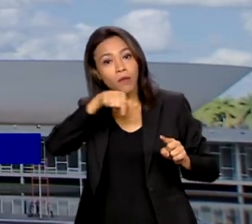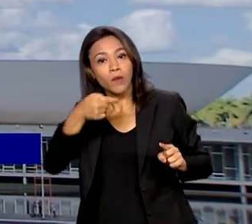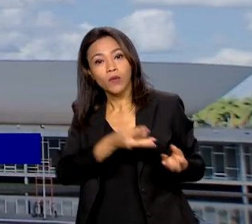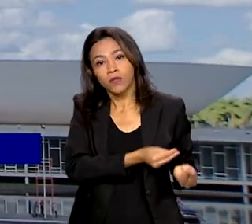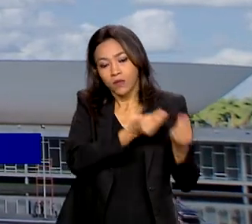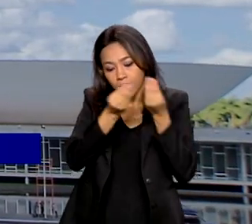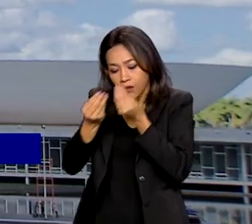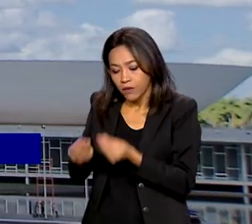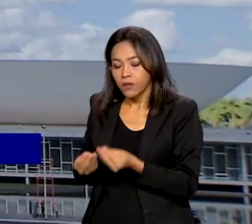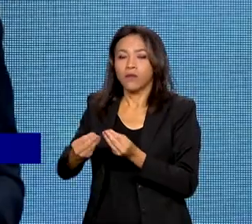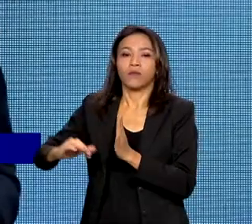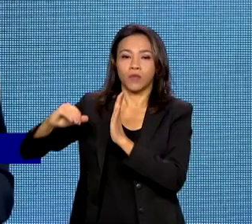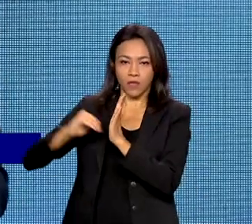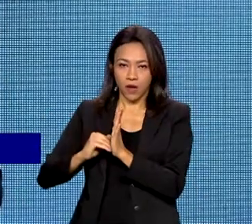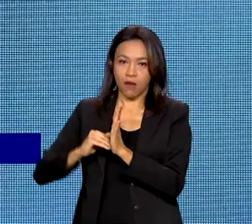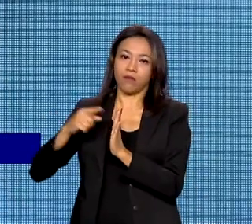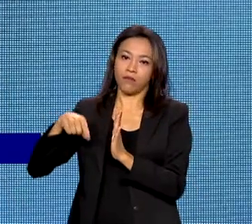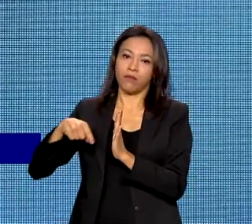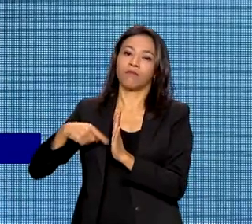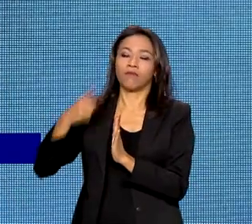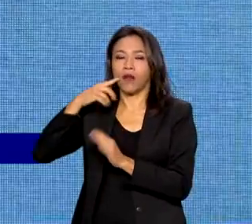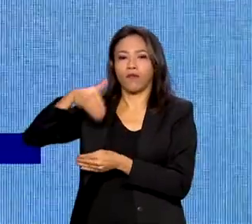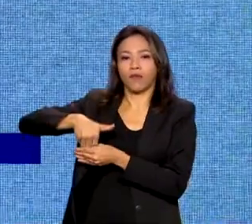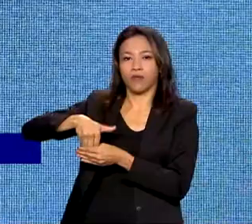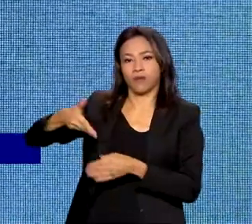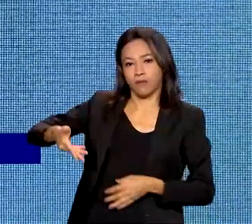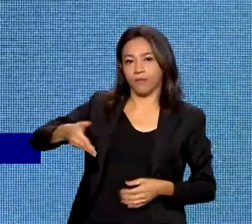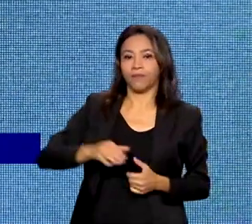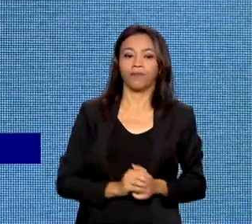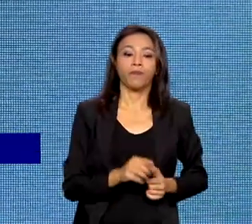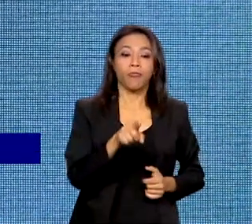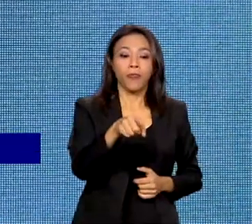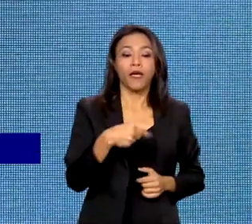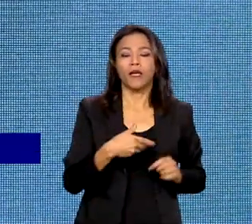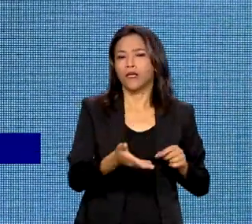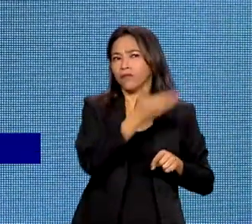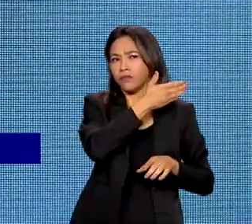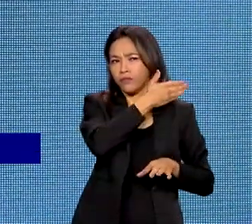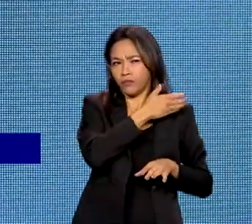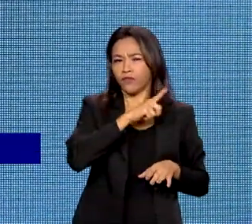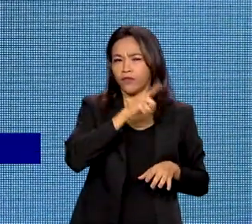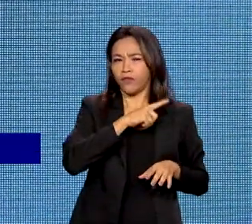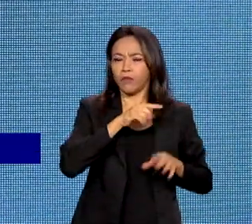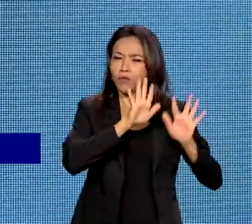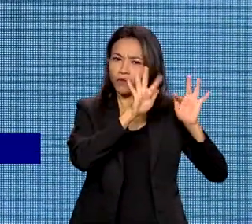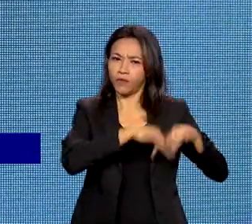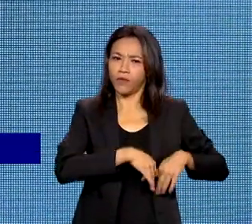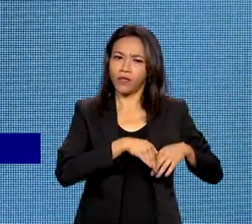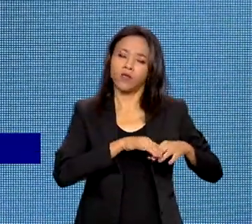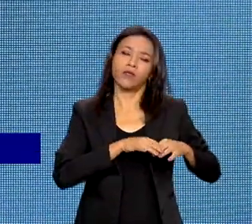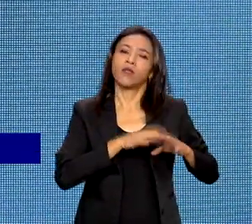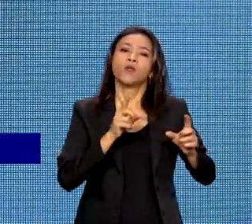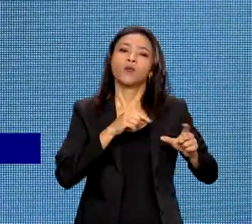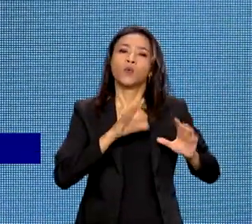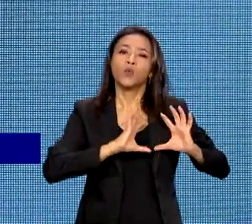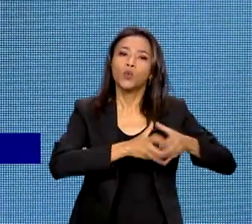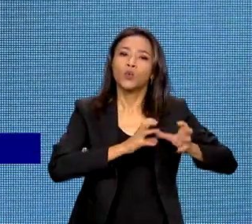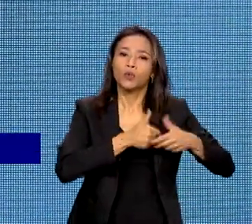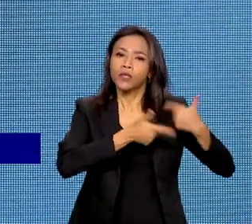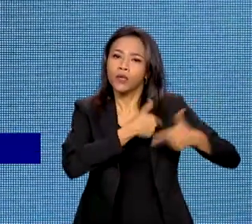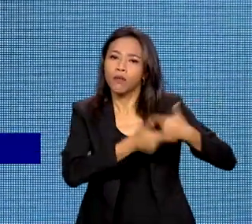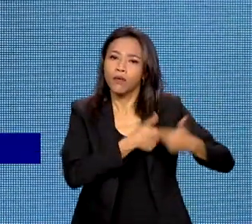encaminhado ao Senado. No último dia 6 de junho, nós tivemos o encerramento do grupo de trabalho da reforma tributária com a